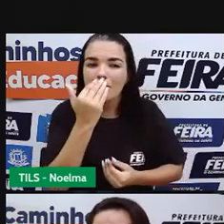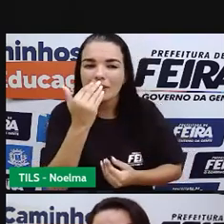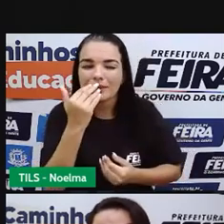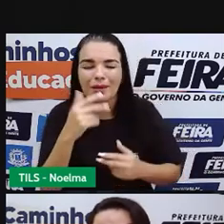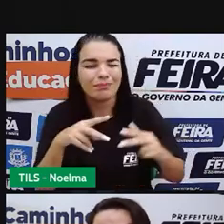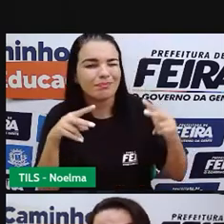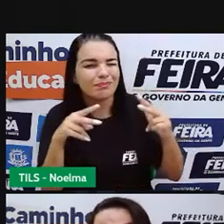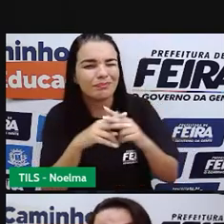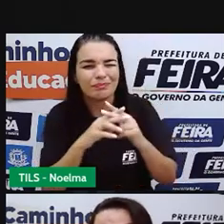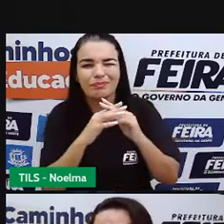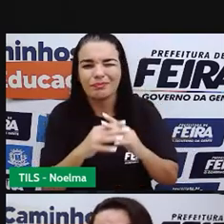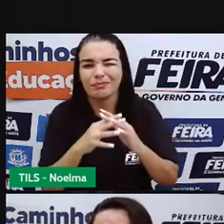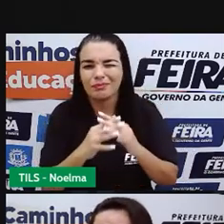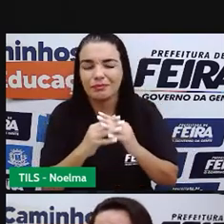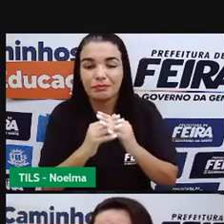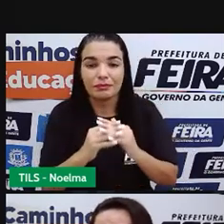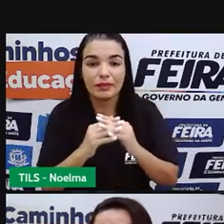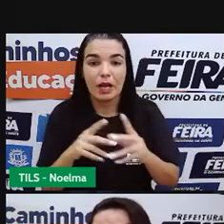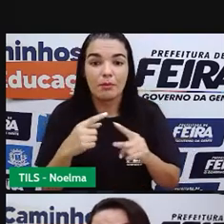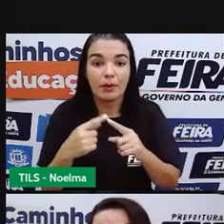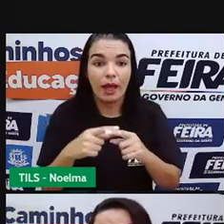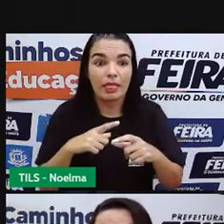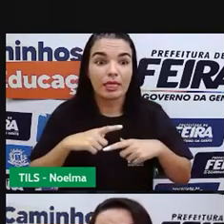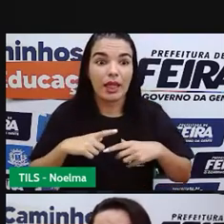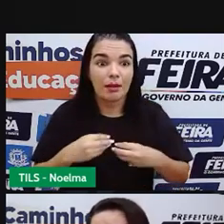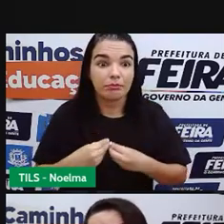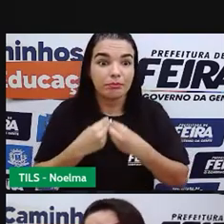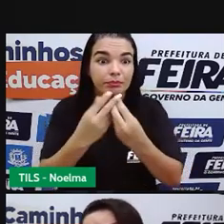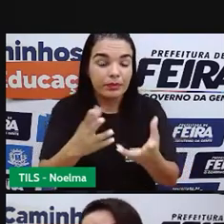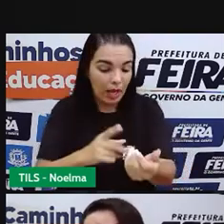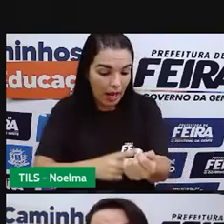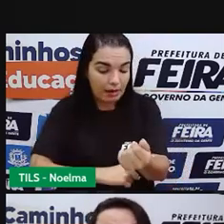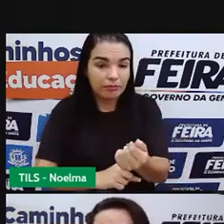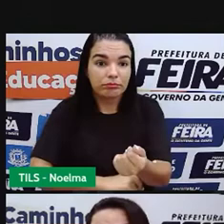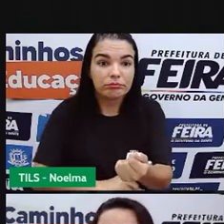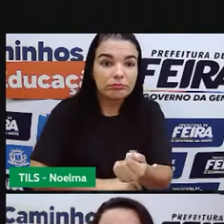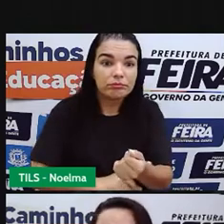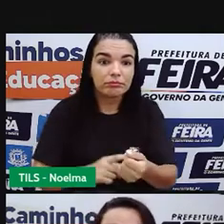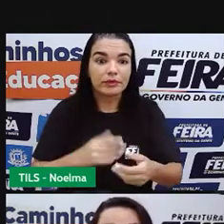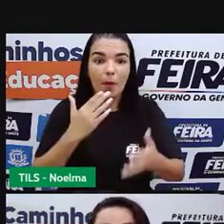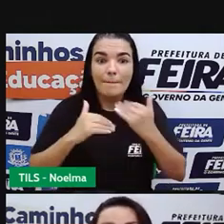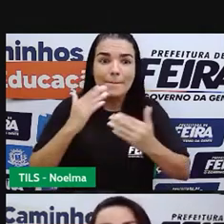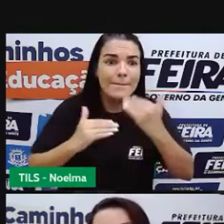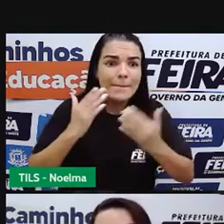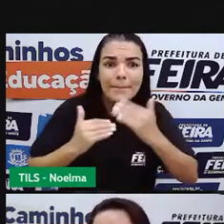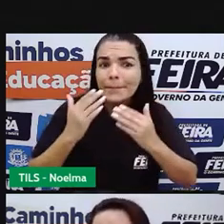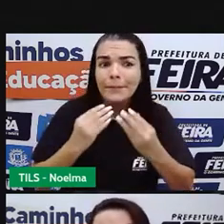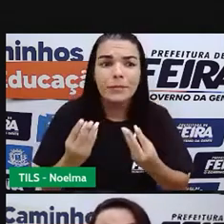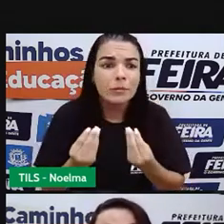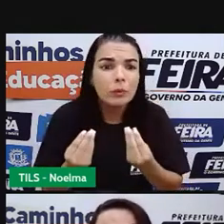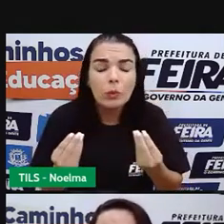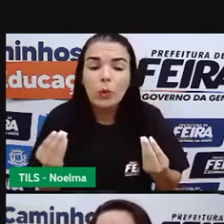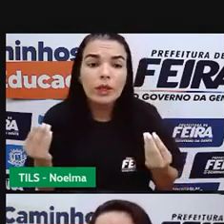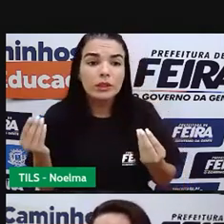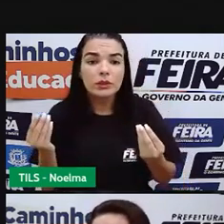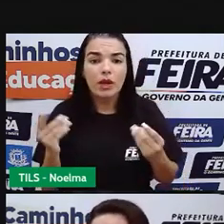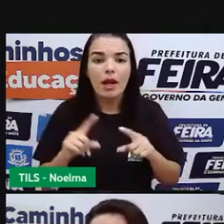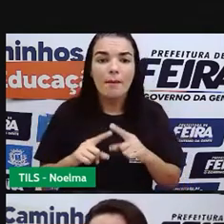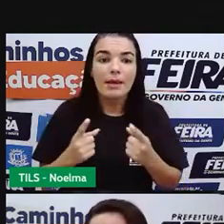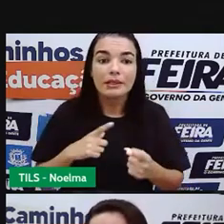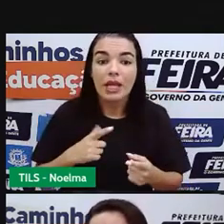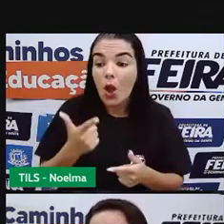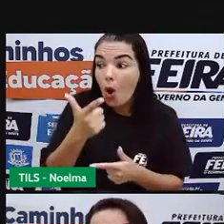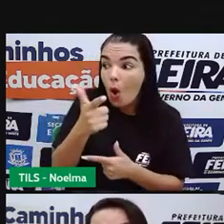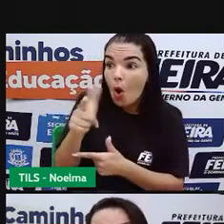Há aquela compulsividade de algumas pessoas em relação ao alimento, comer, comer, comer, comer, comer. E já tem outras